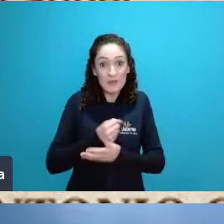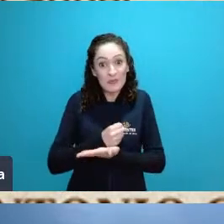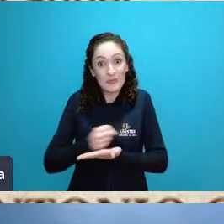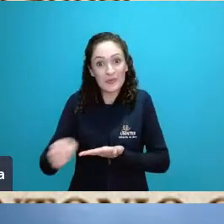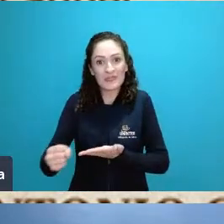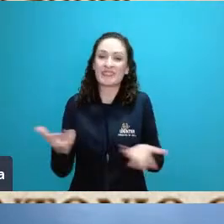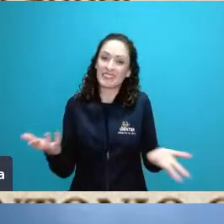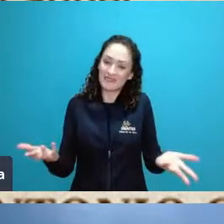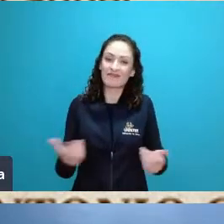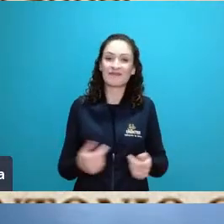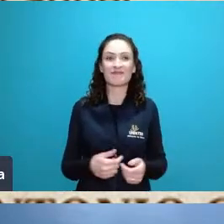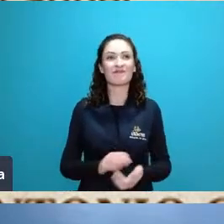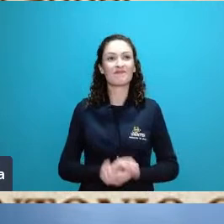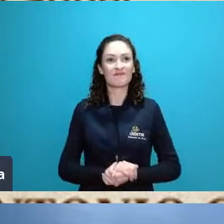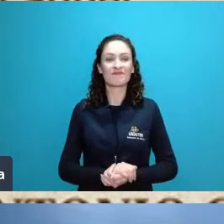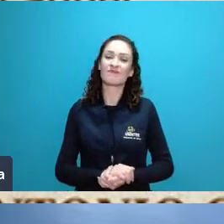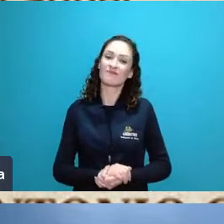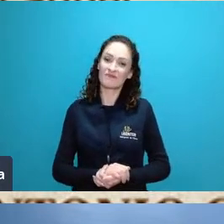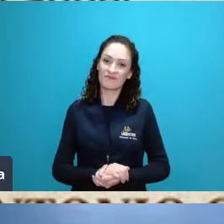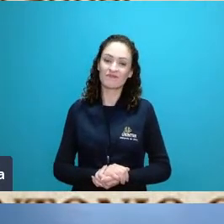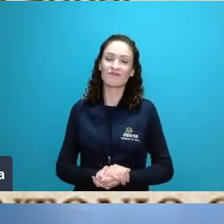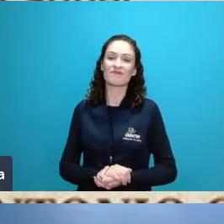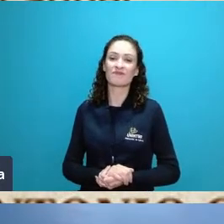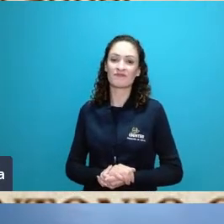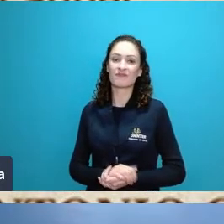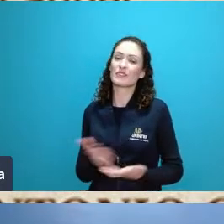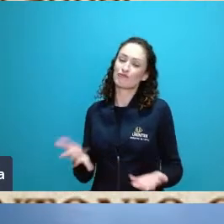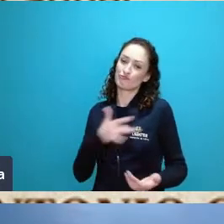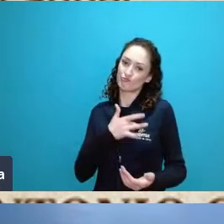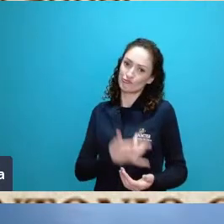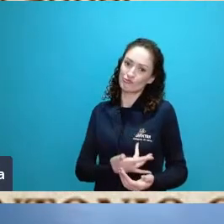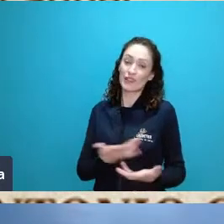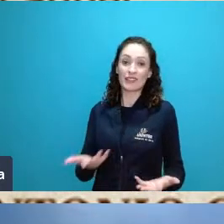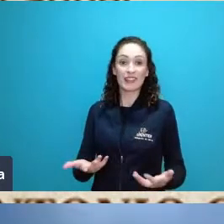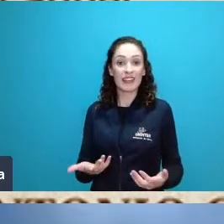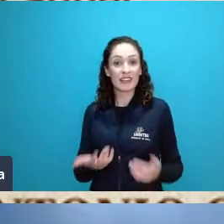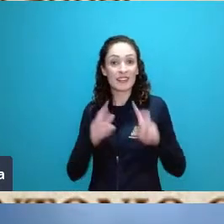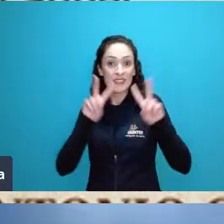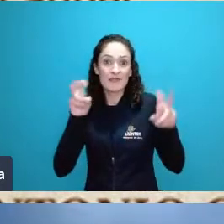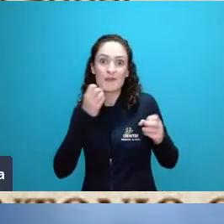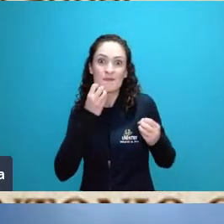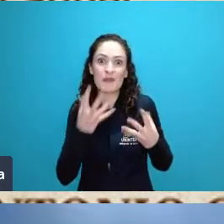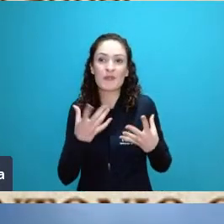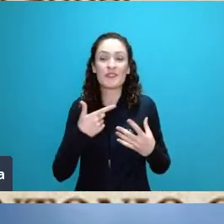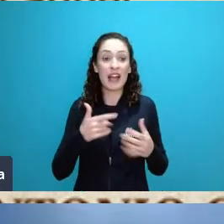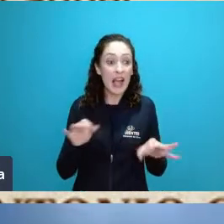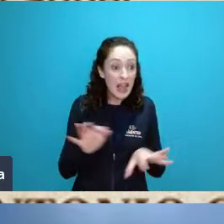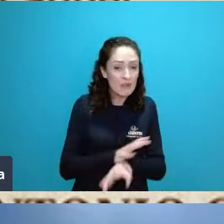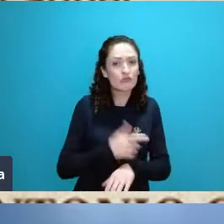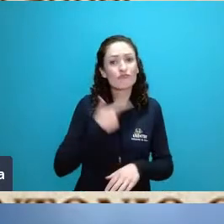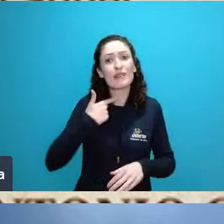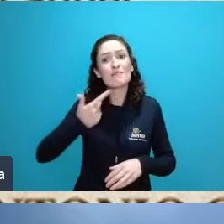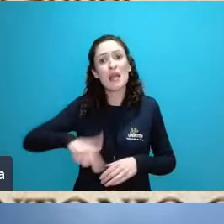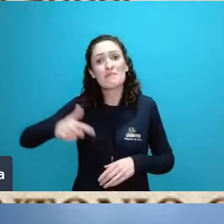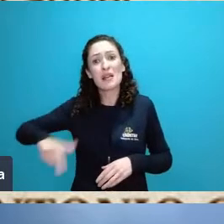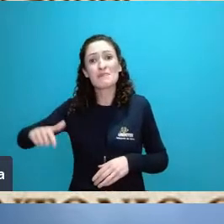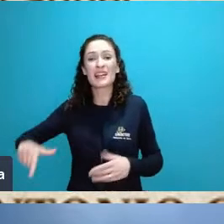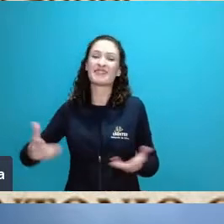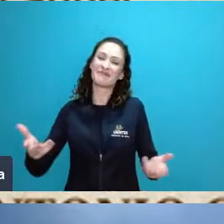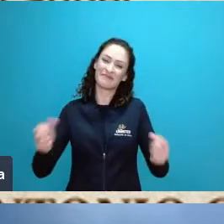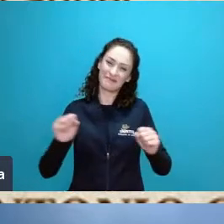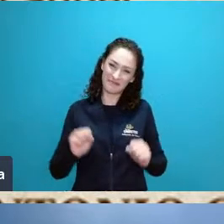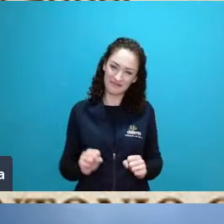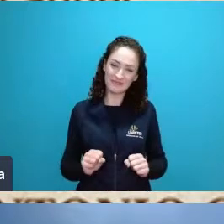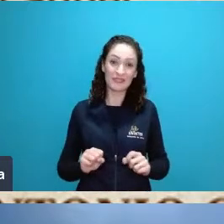que pena sempre o que é bom é assim a gente termina querendo mais acho que isso também é um gostinho